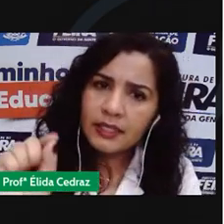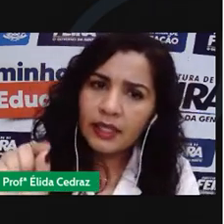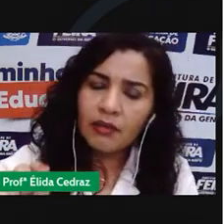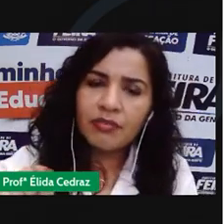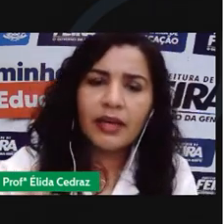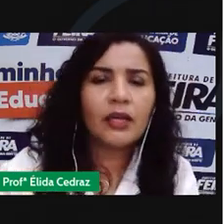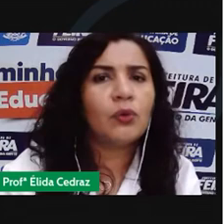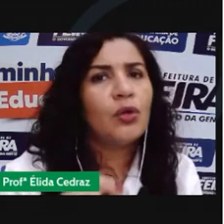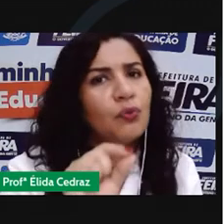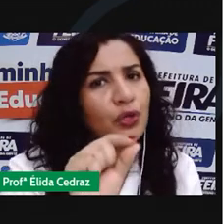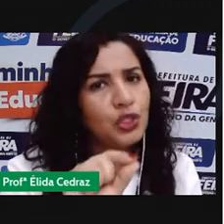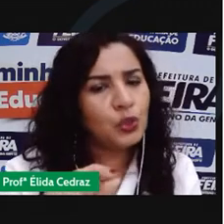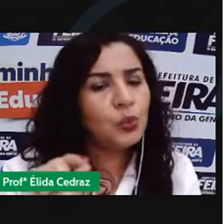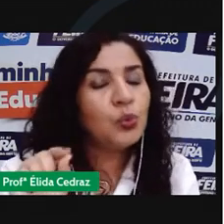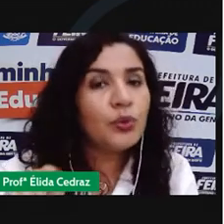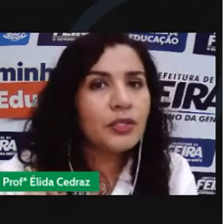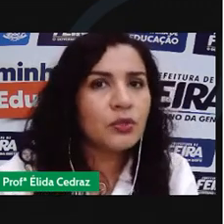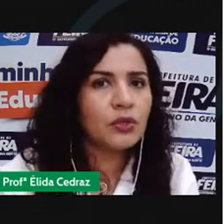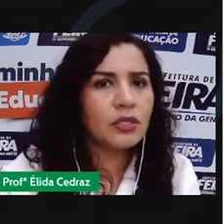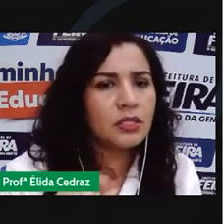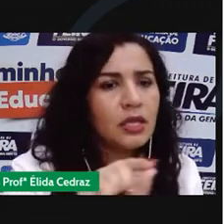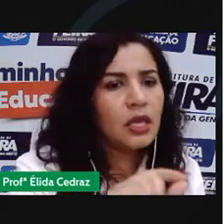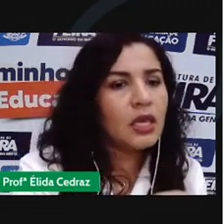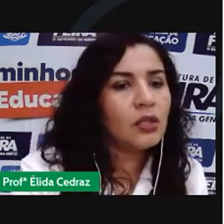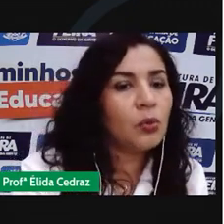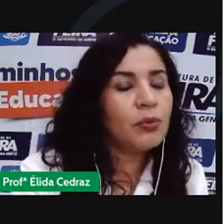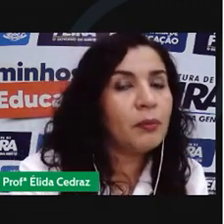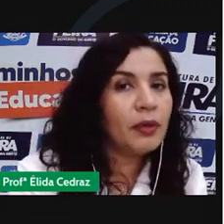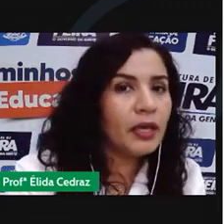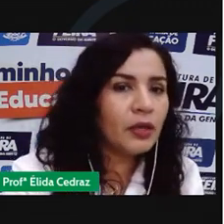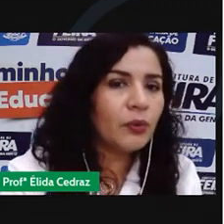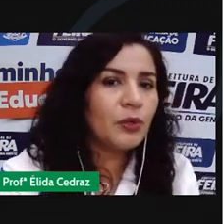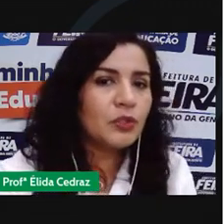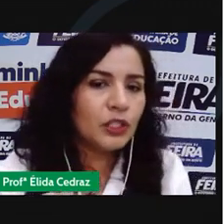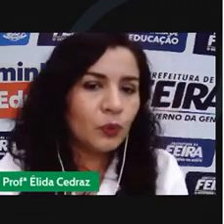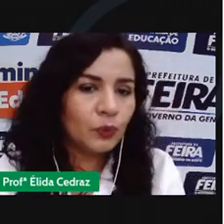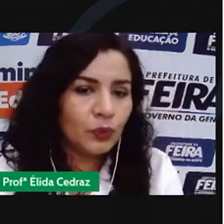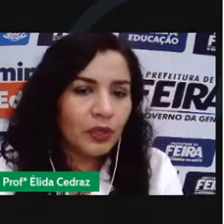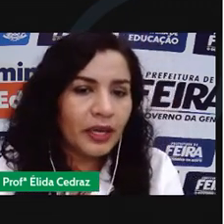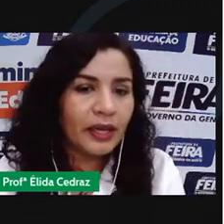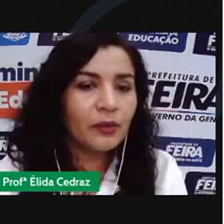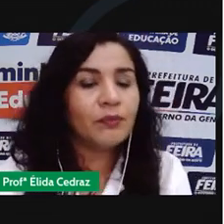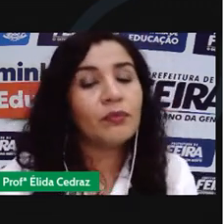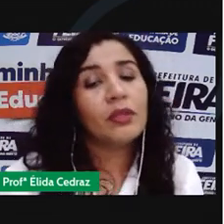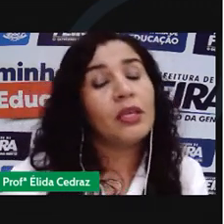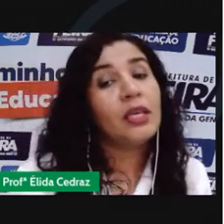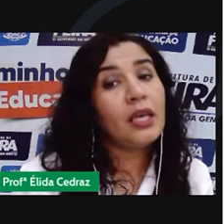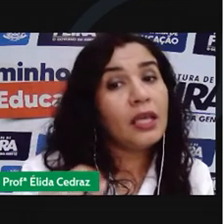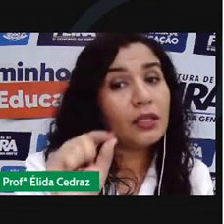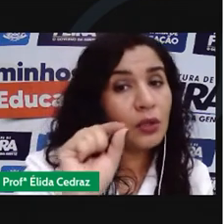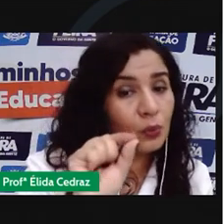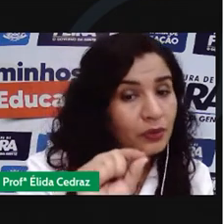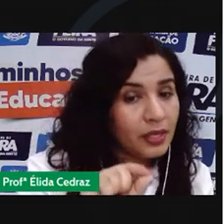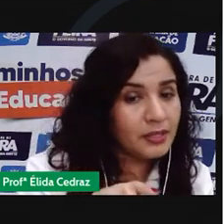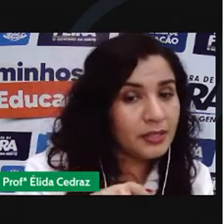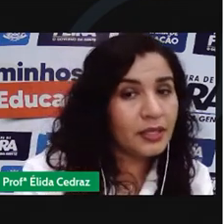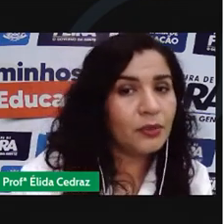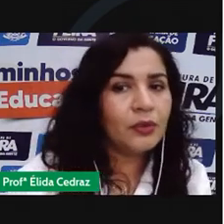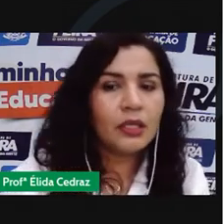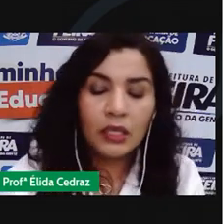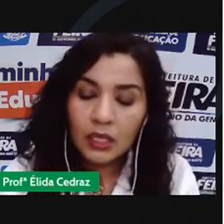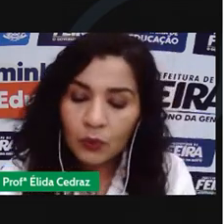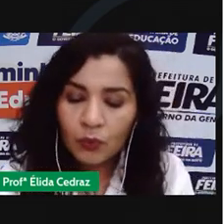Esse intervalo foi de 2 horas entre o primeiro e o segundo horário e entre o